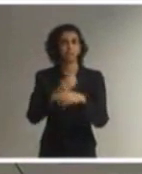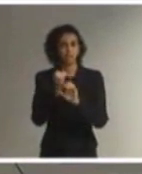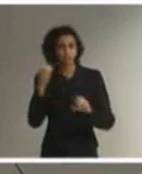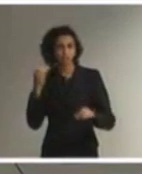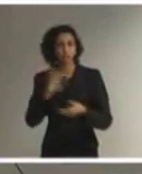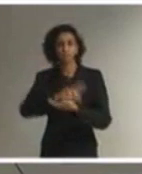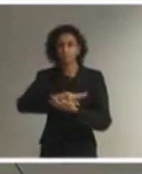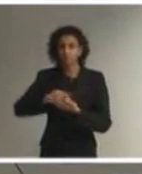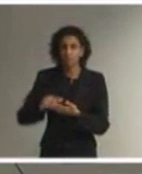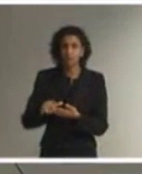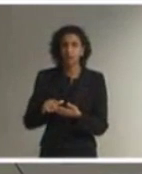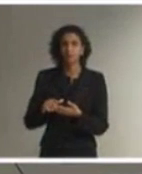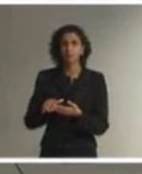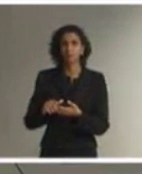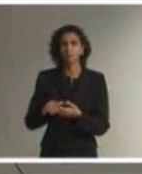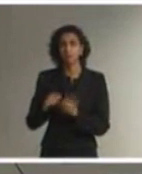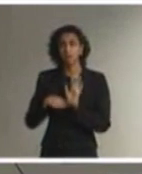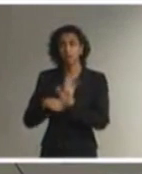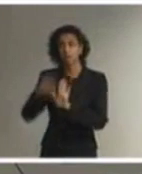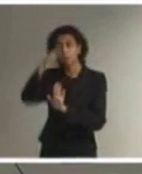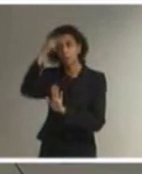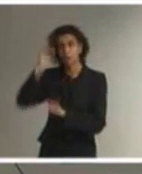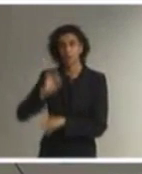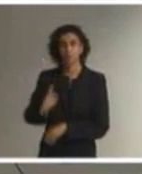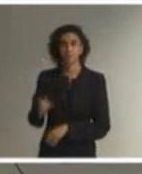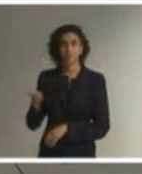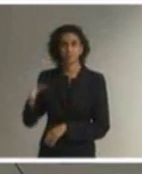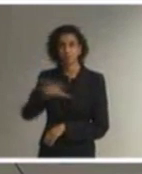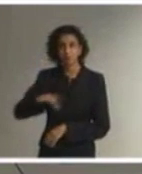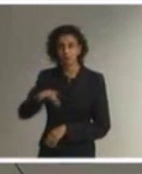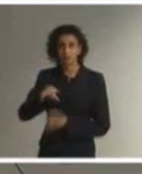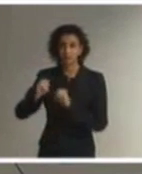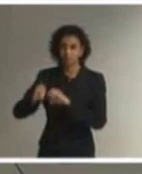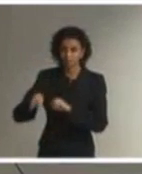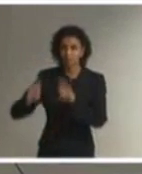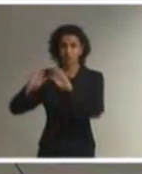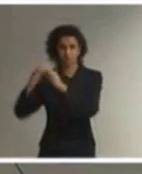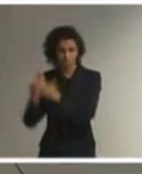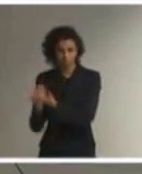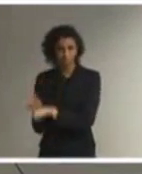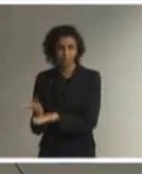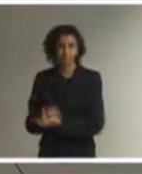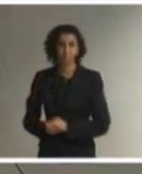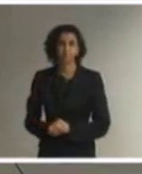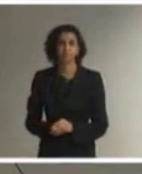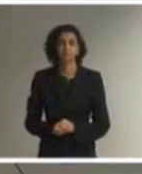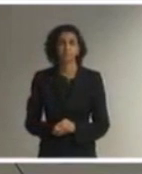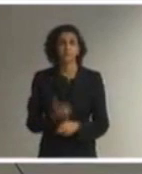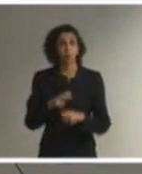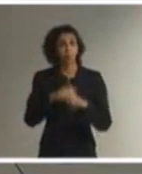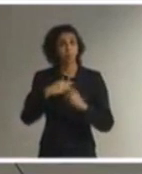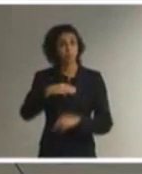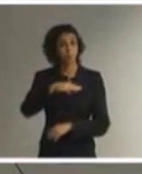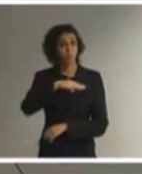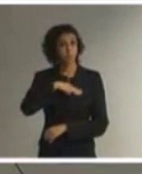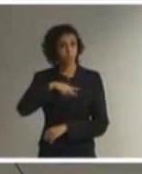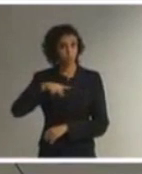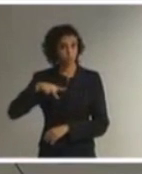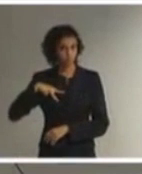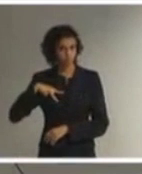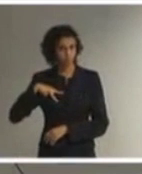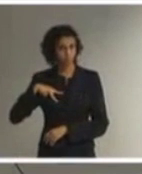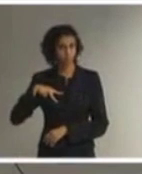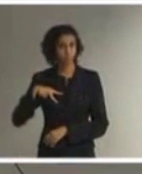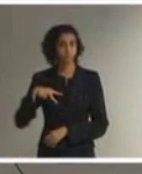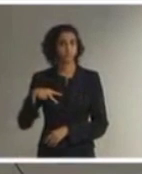desses atendimentos educacionais especiais. Então para isso o Ministério Público ele vai